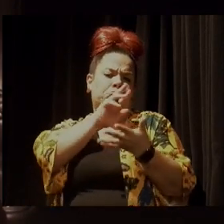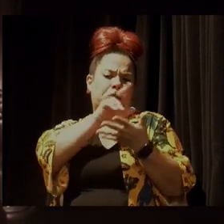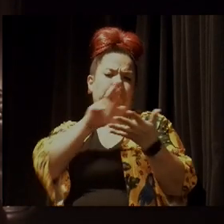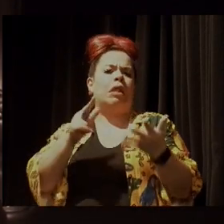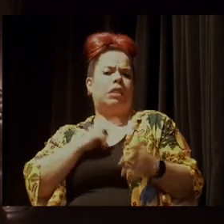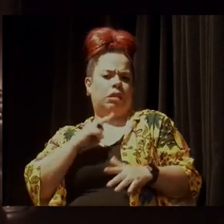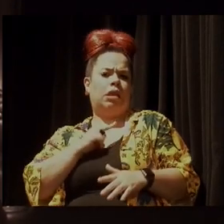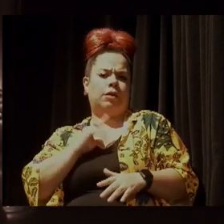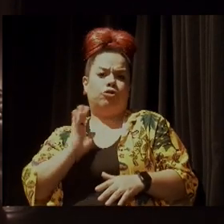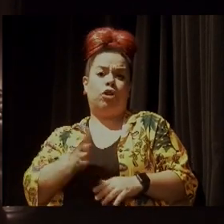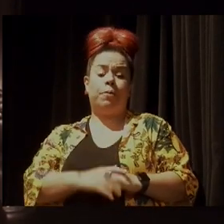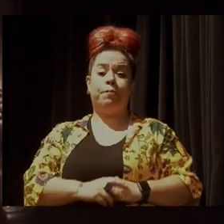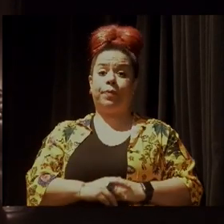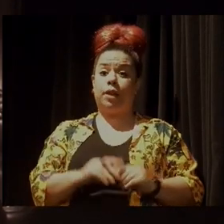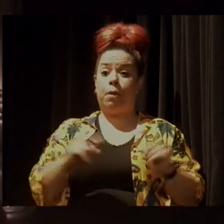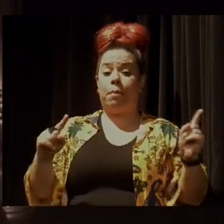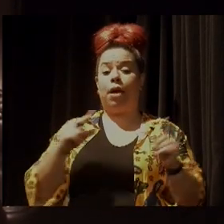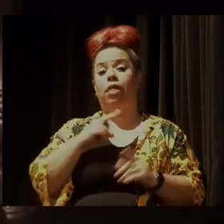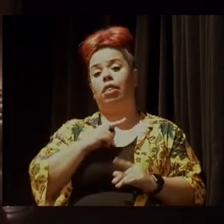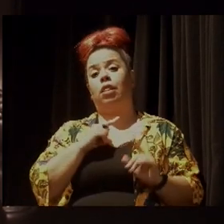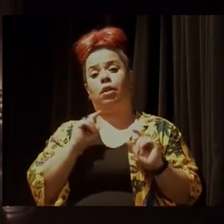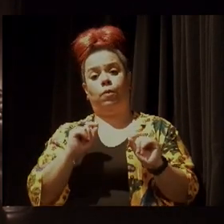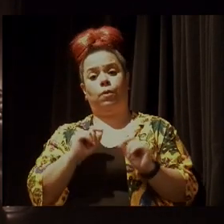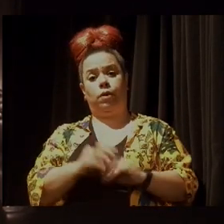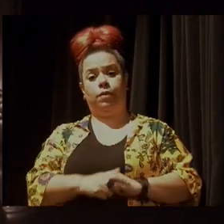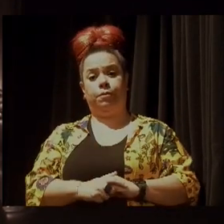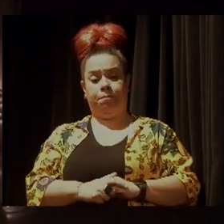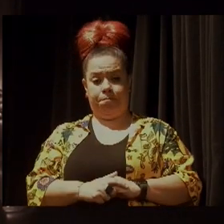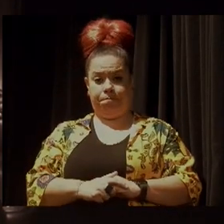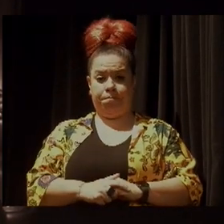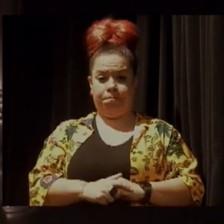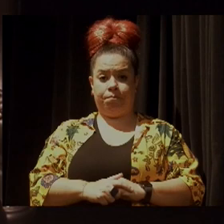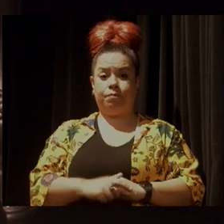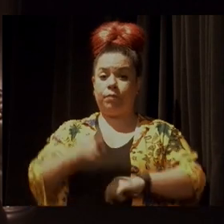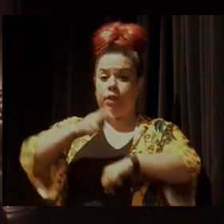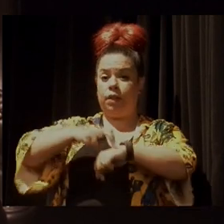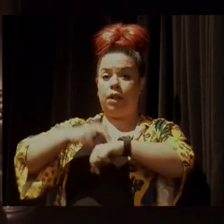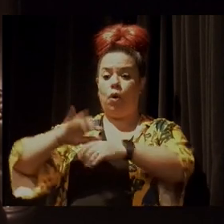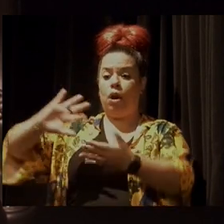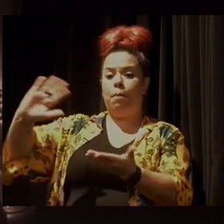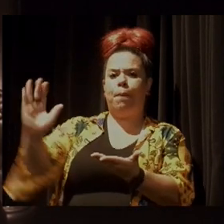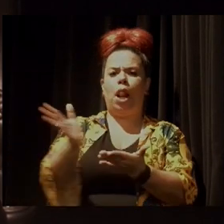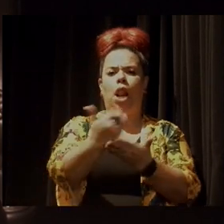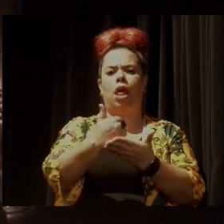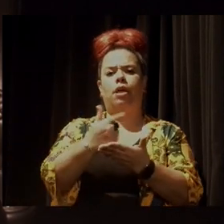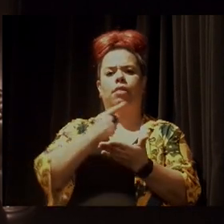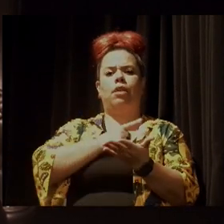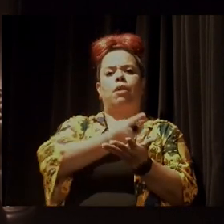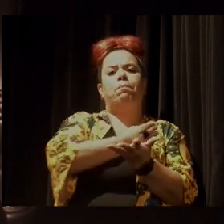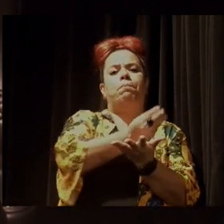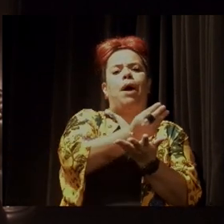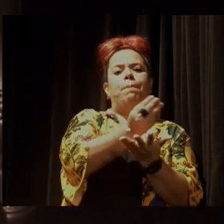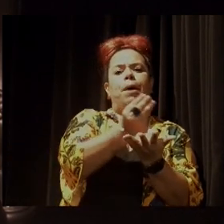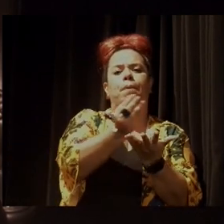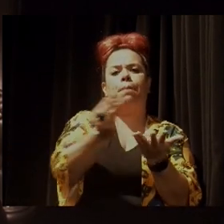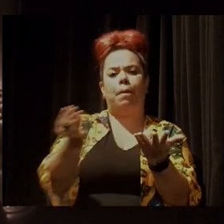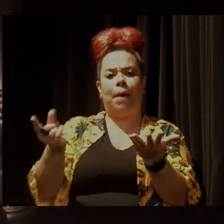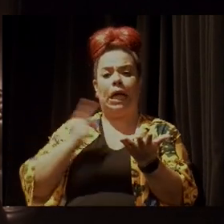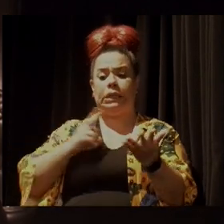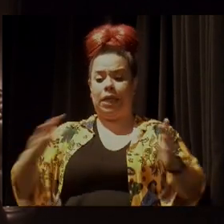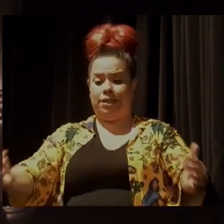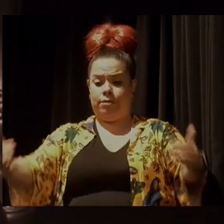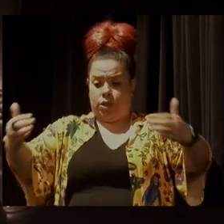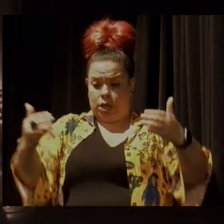E ali você vai ter, a colheita você vai dividir com todo mundo e vai levar para casa a sua cesta de